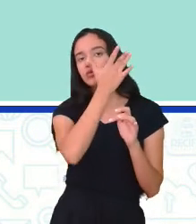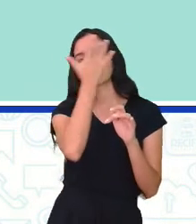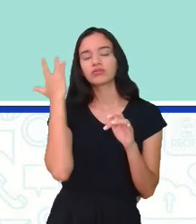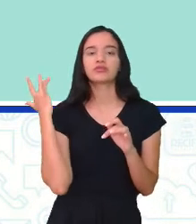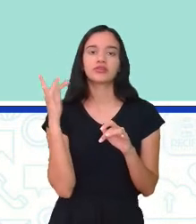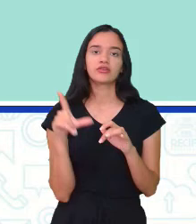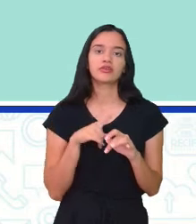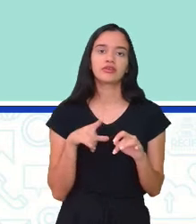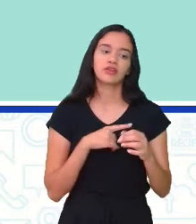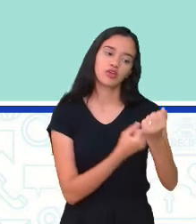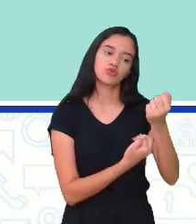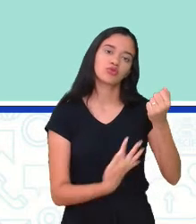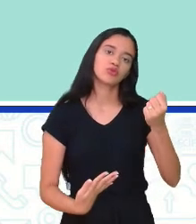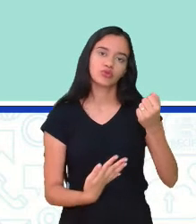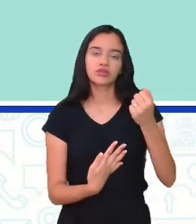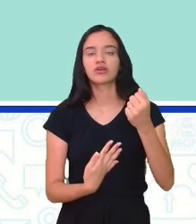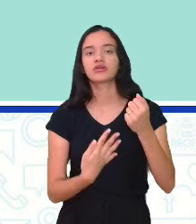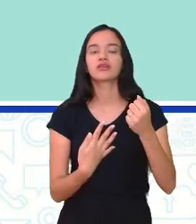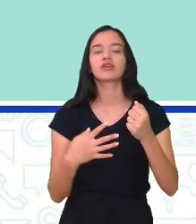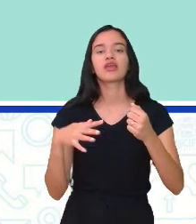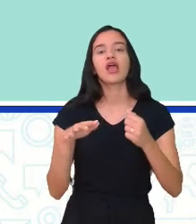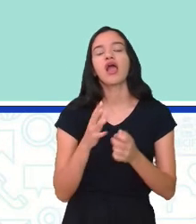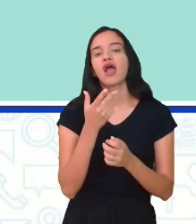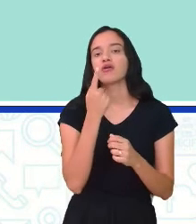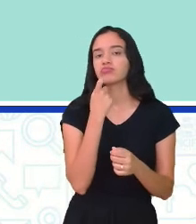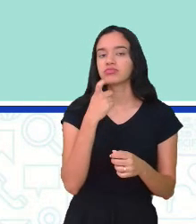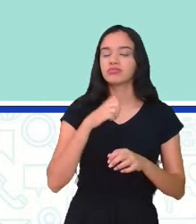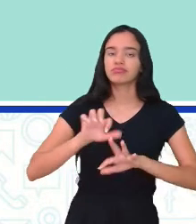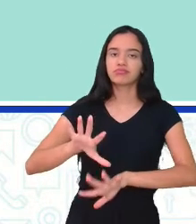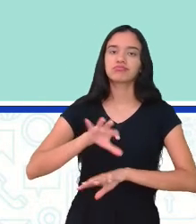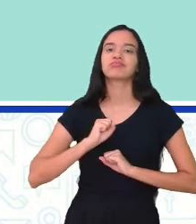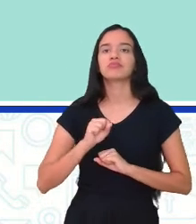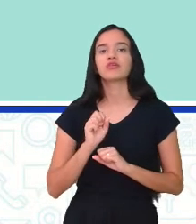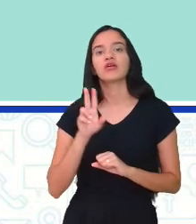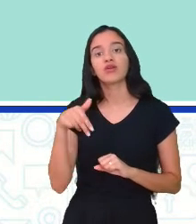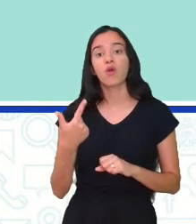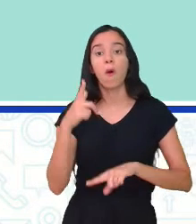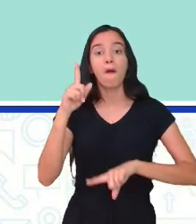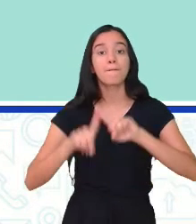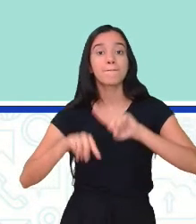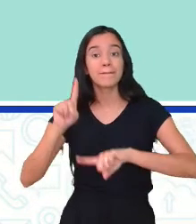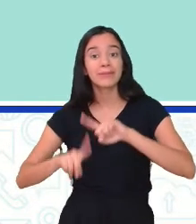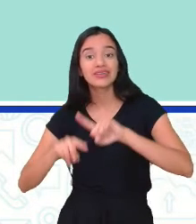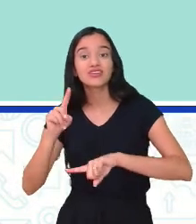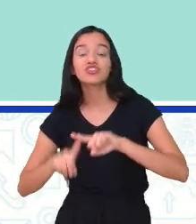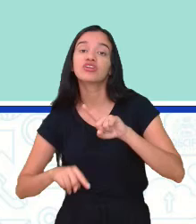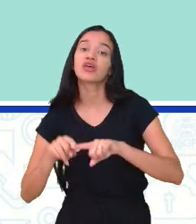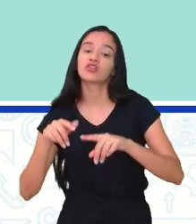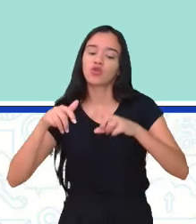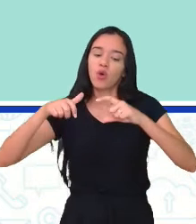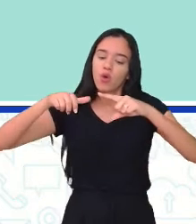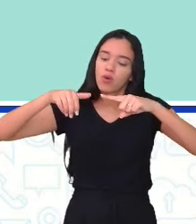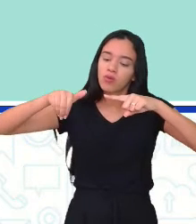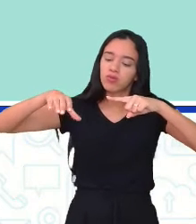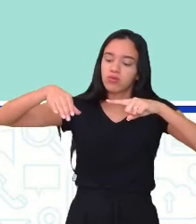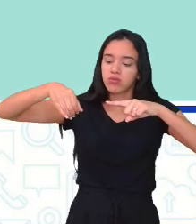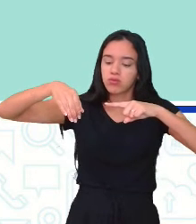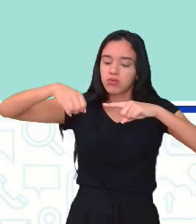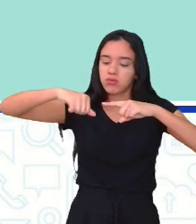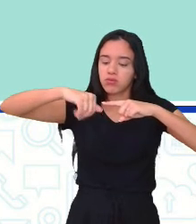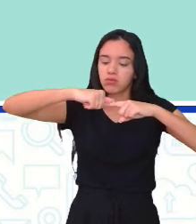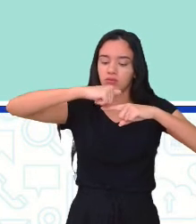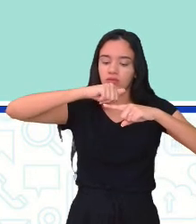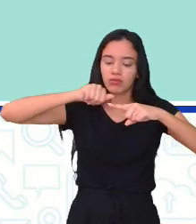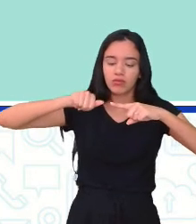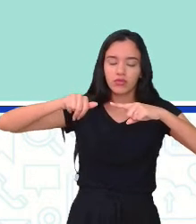que tem o sangue infectado e também objetos perfuro cortantes como eu disse a vocês alicate de unha questão